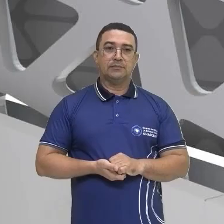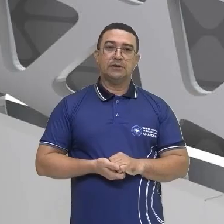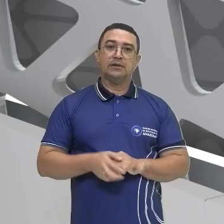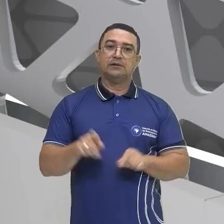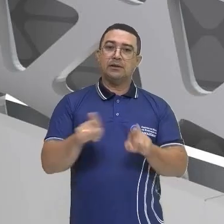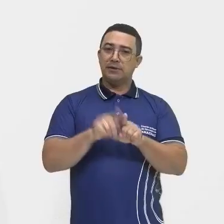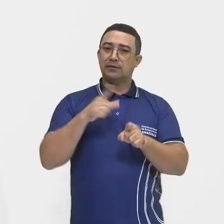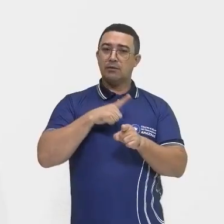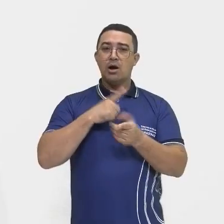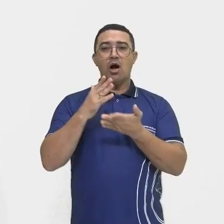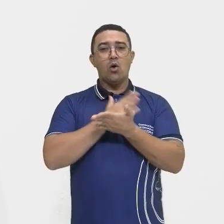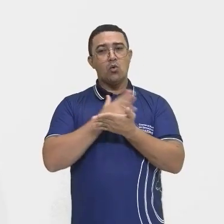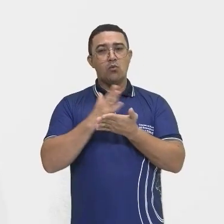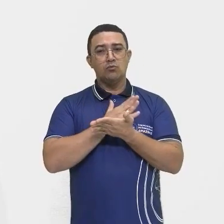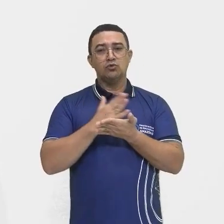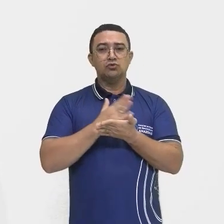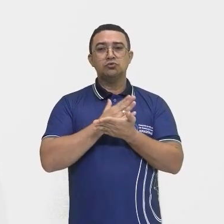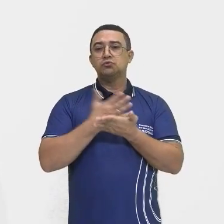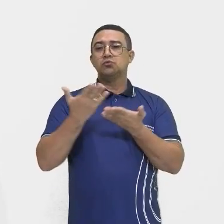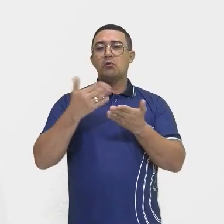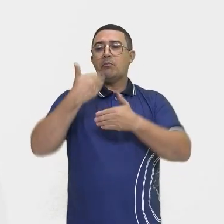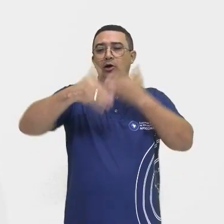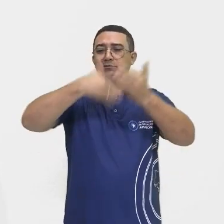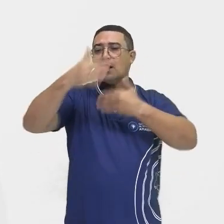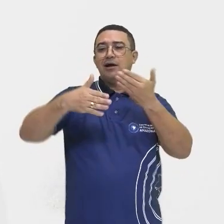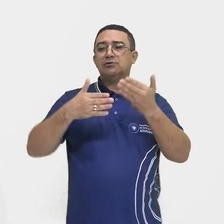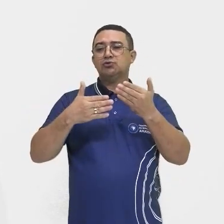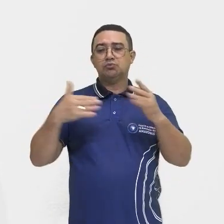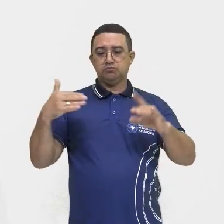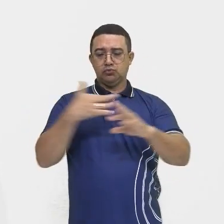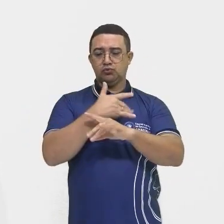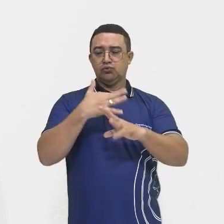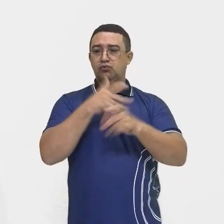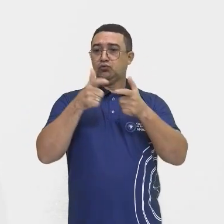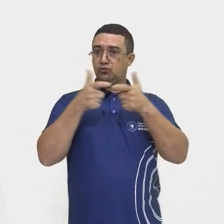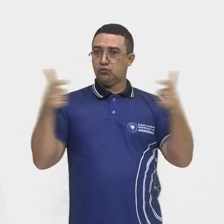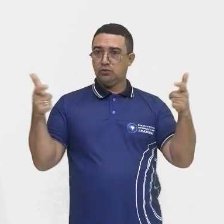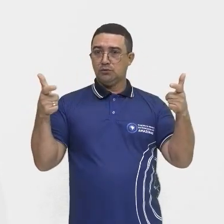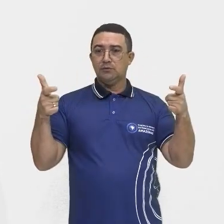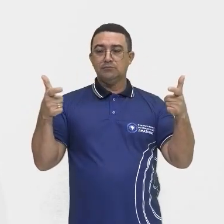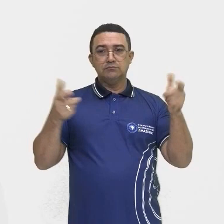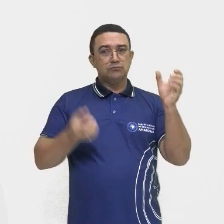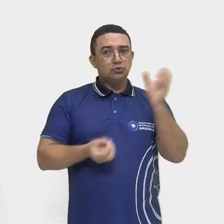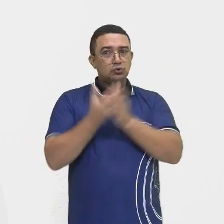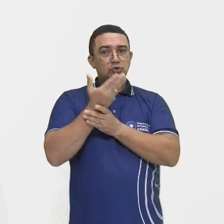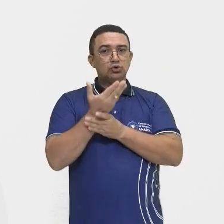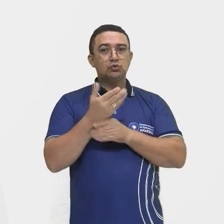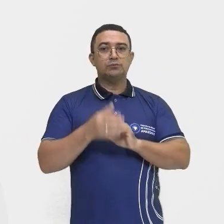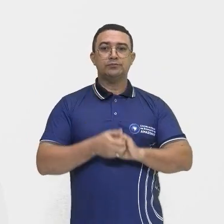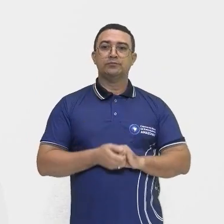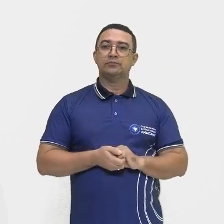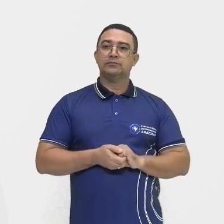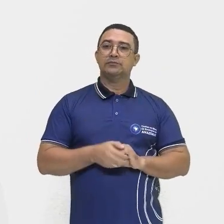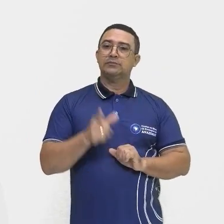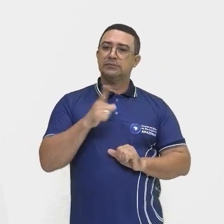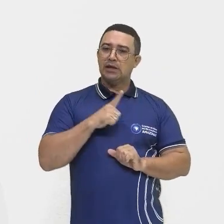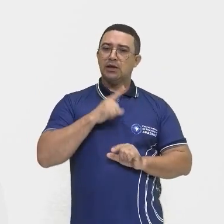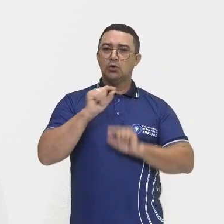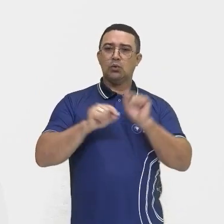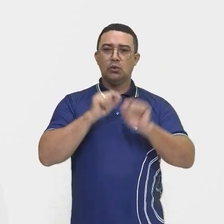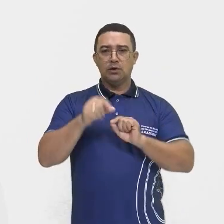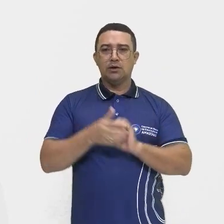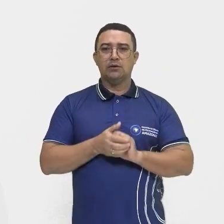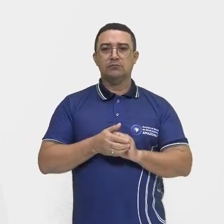tendências do processo de urbanização que apareceram durante todo esse processo. A gente tem a concentração